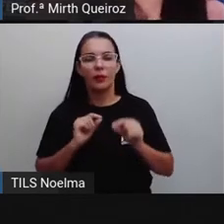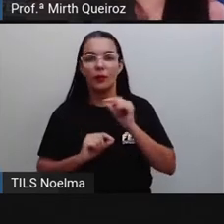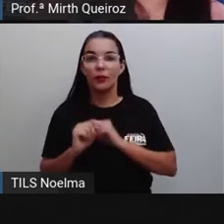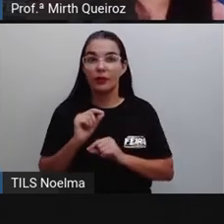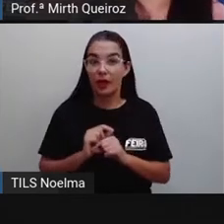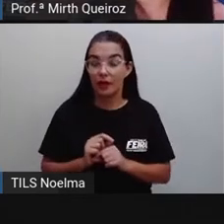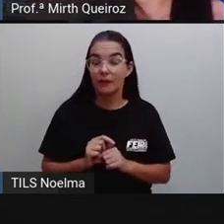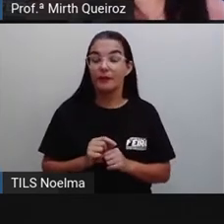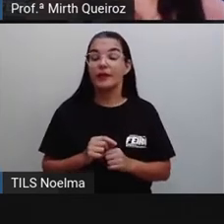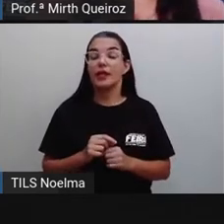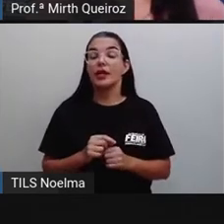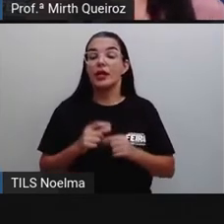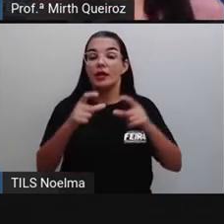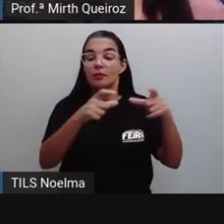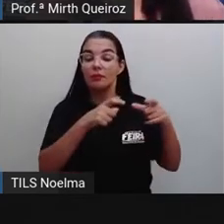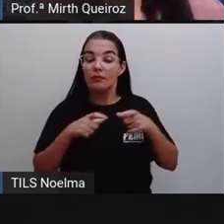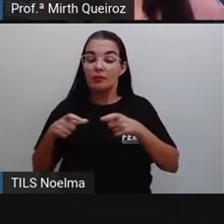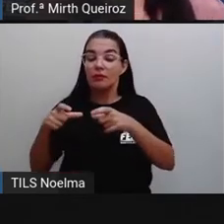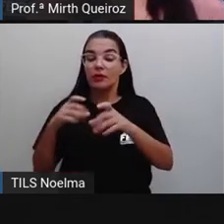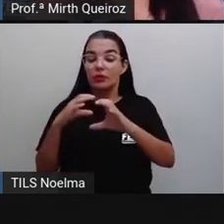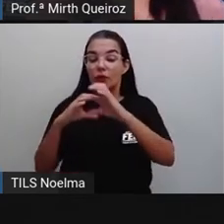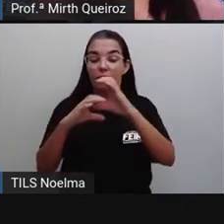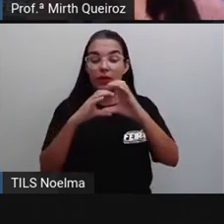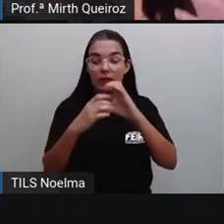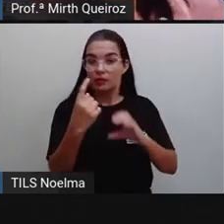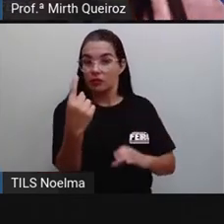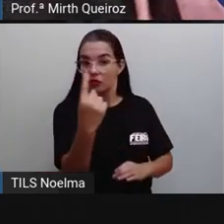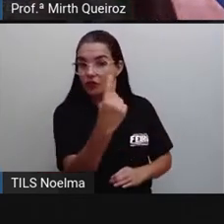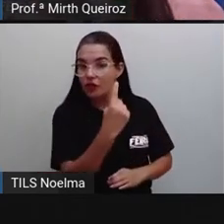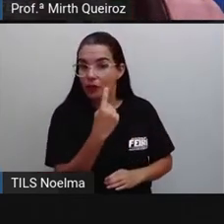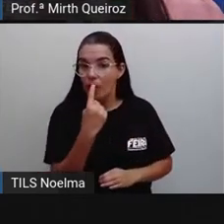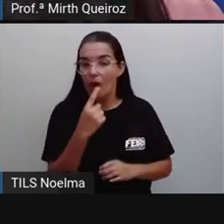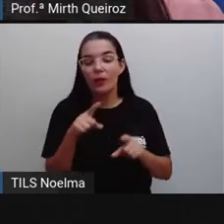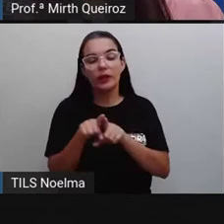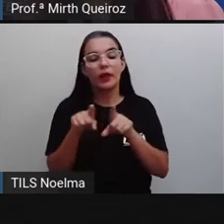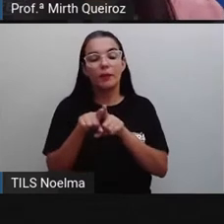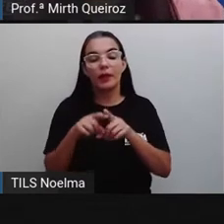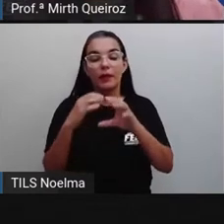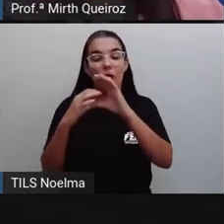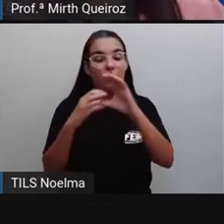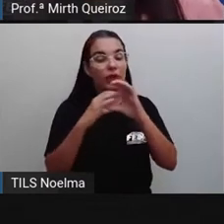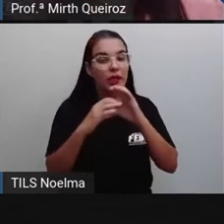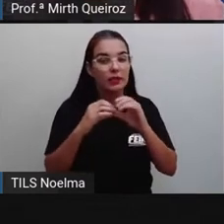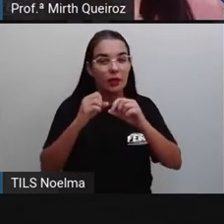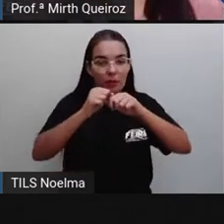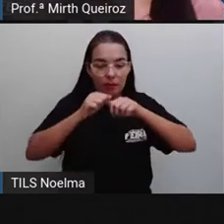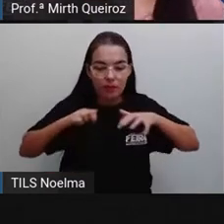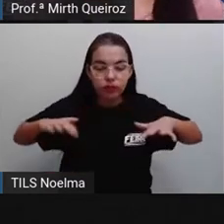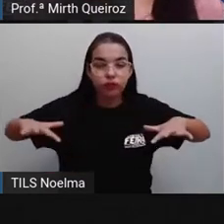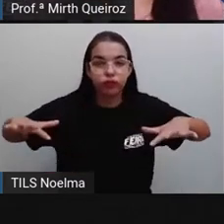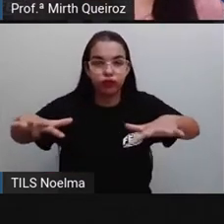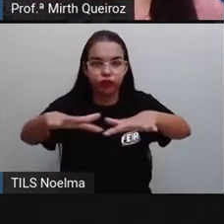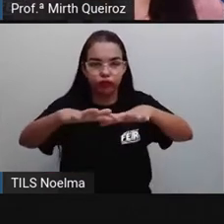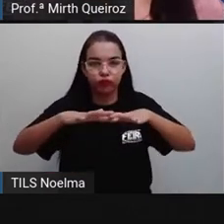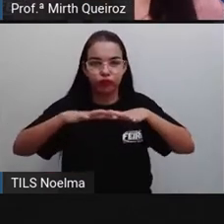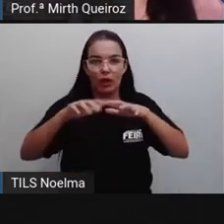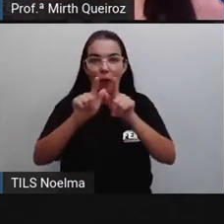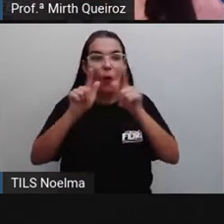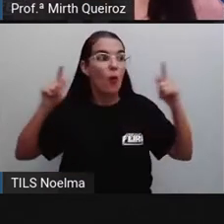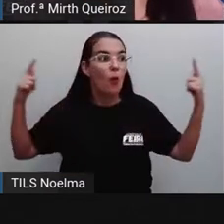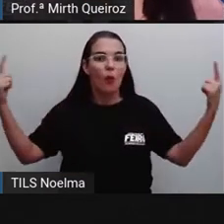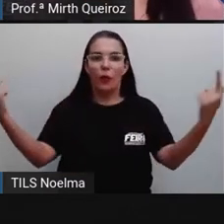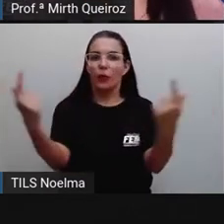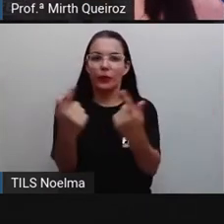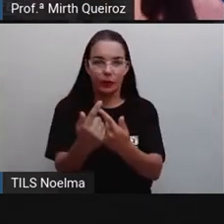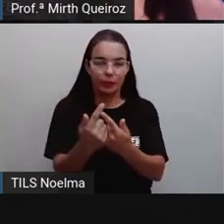individuais, e nós temos os meios de comunicação que são de massa, né? Individual, quando eu quero ter um